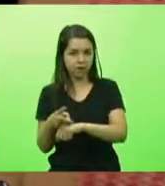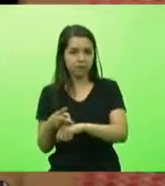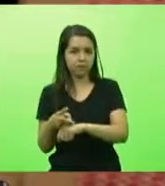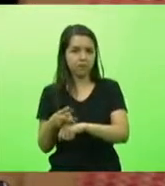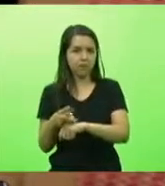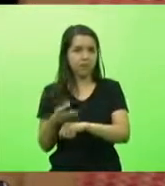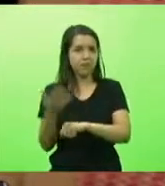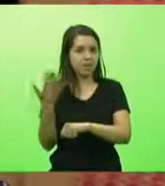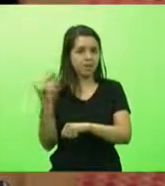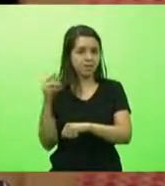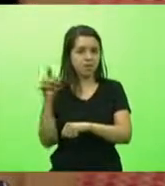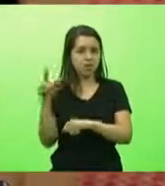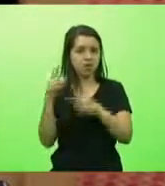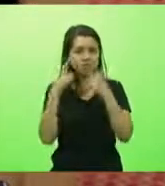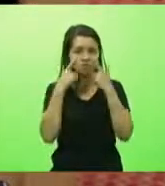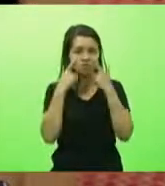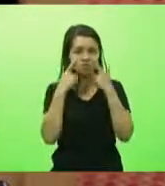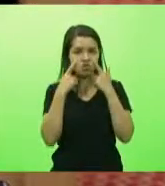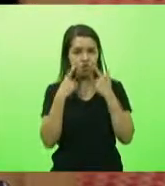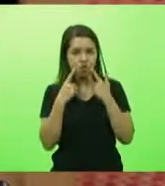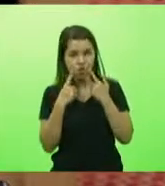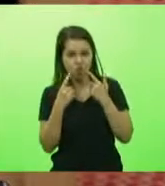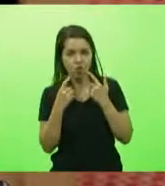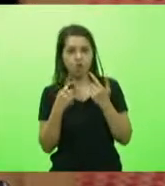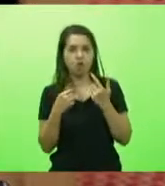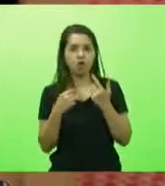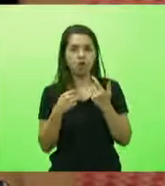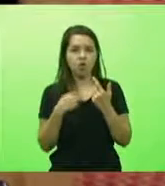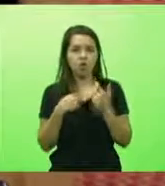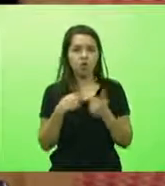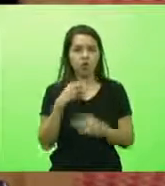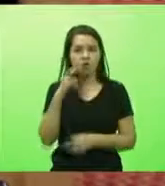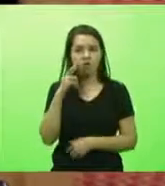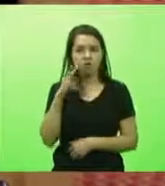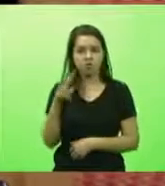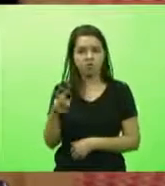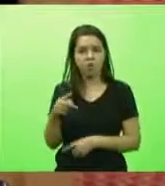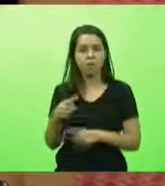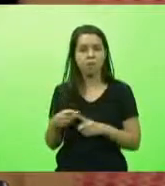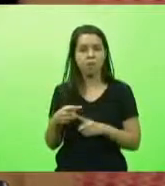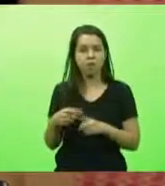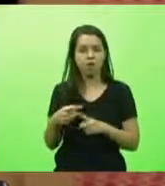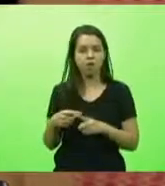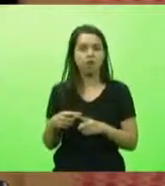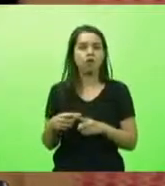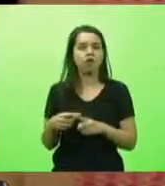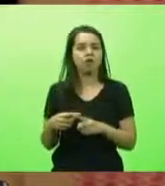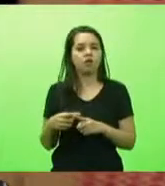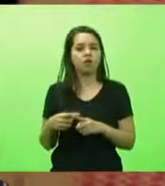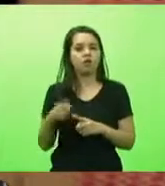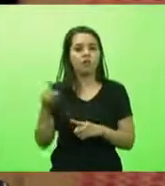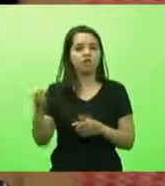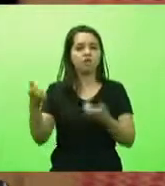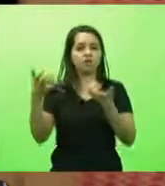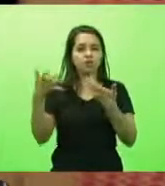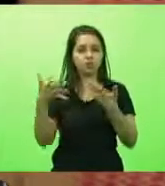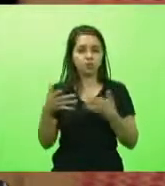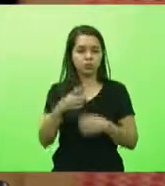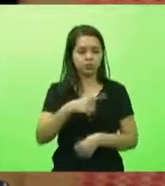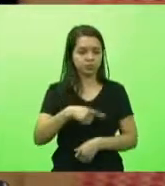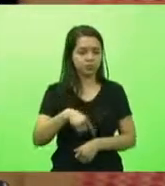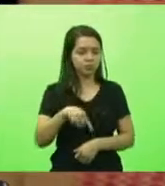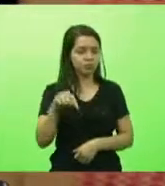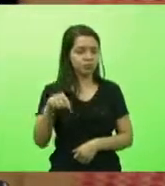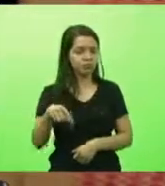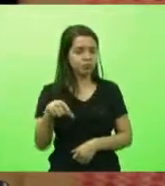frente no hospital em Nova Trento, deputado Berlano, porque ele disse, nós tivemos quatro óbitos aqui